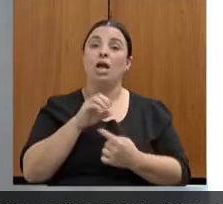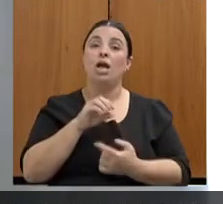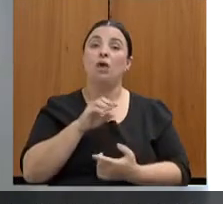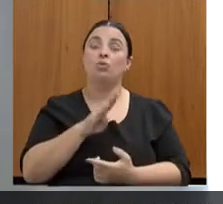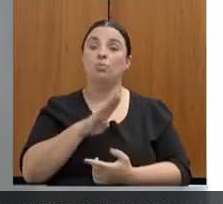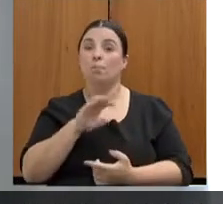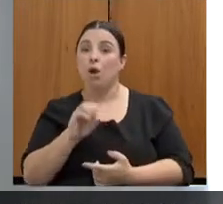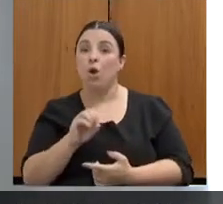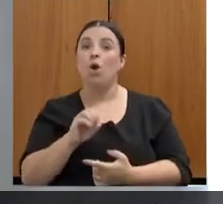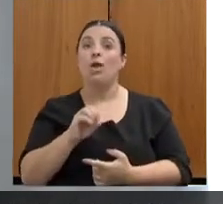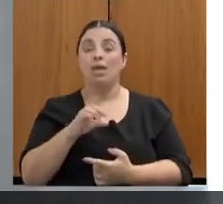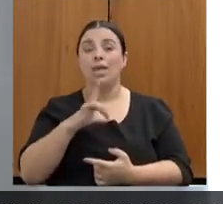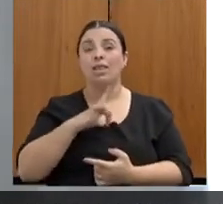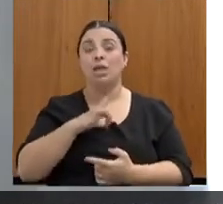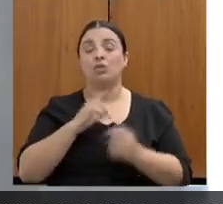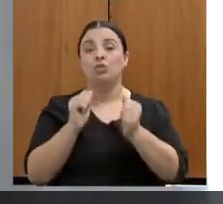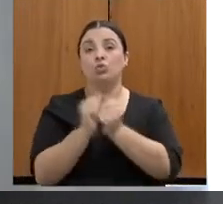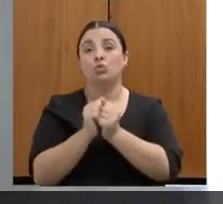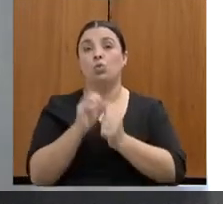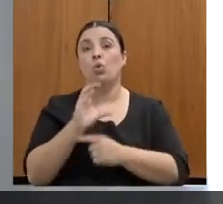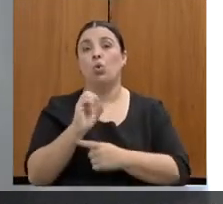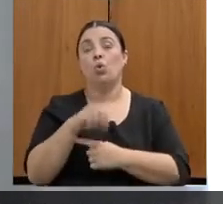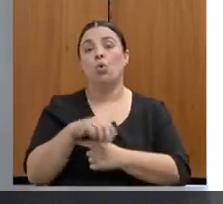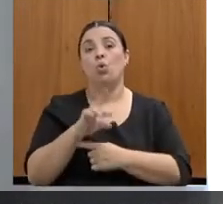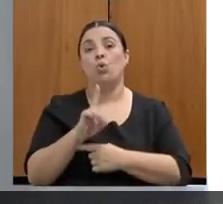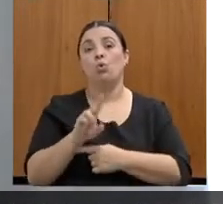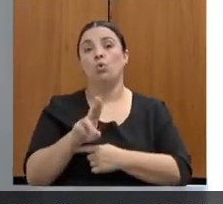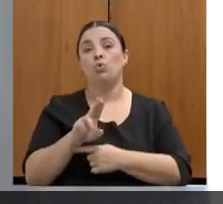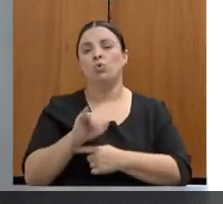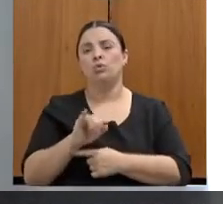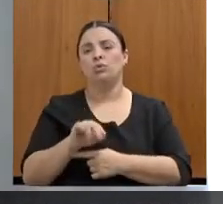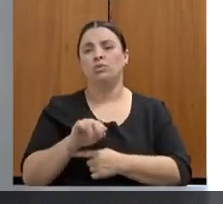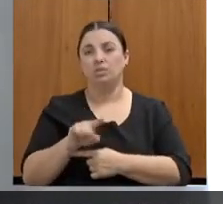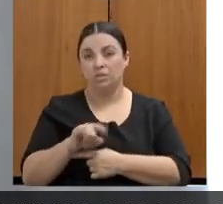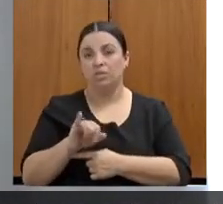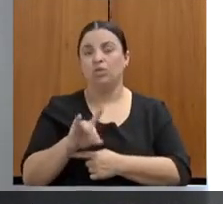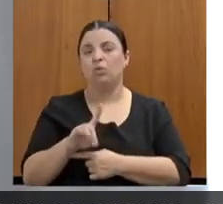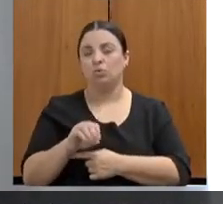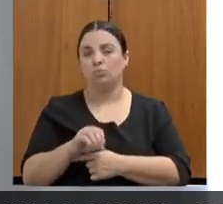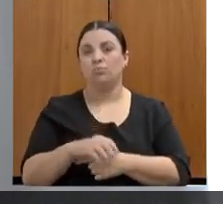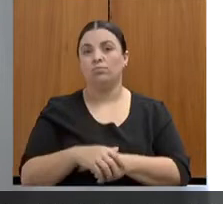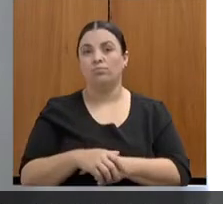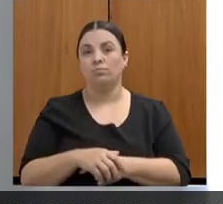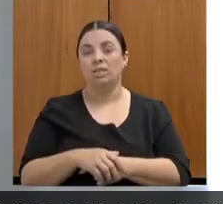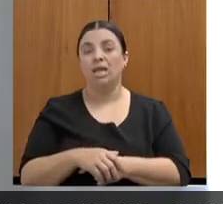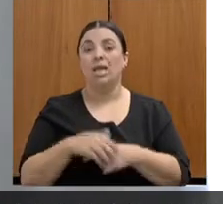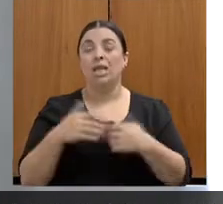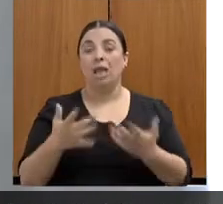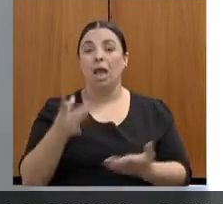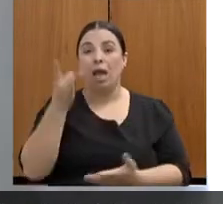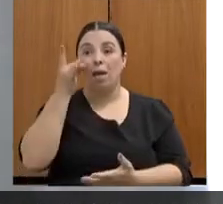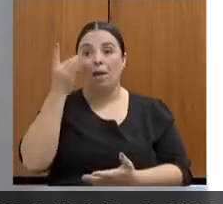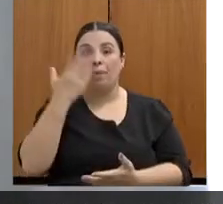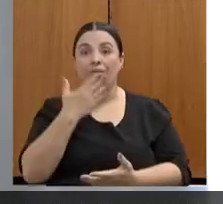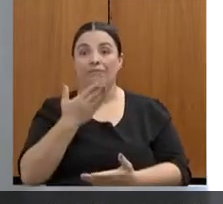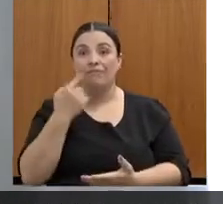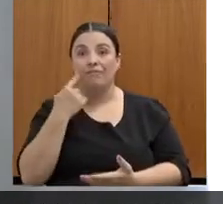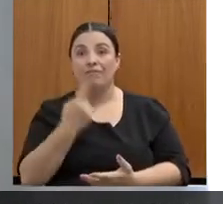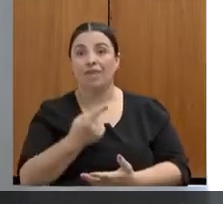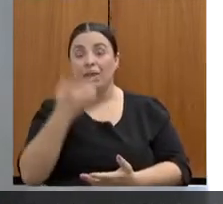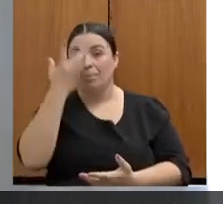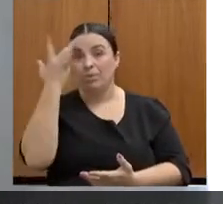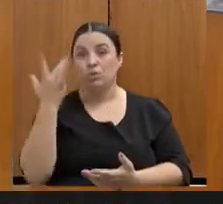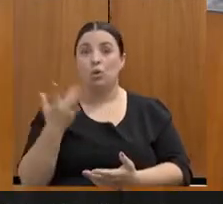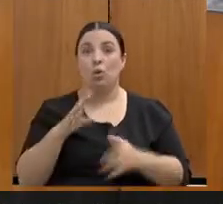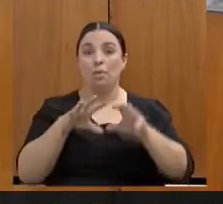Então, além de toda a situação que a mulher tem que presenciar com relação à condução de pessoas em um evento ao